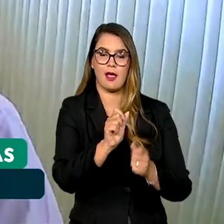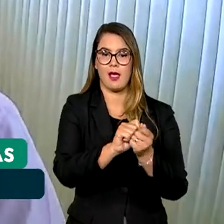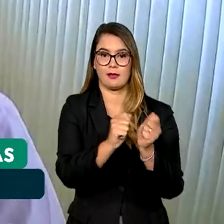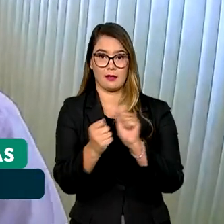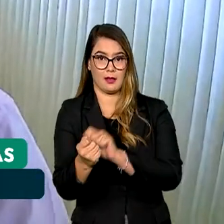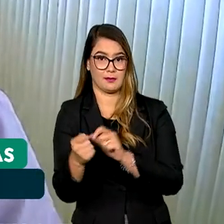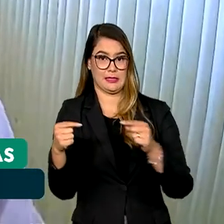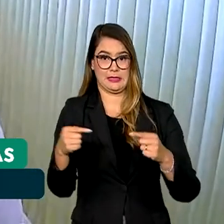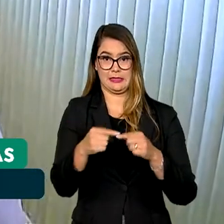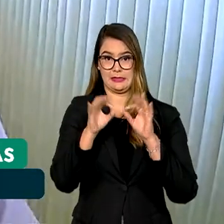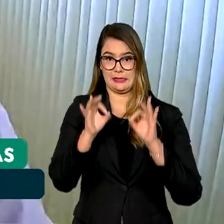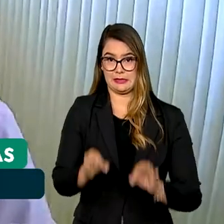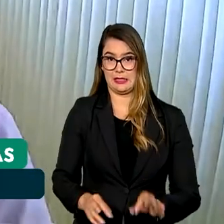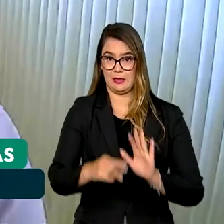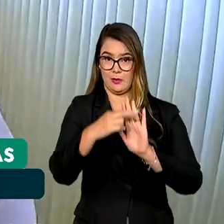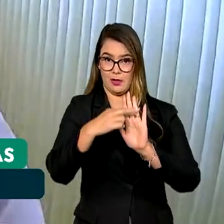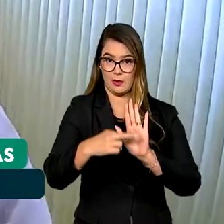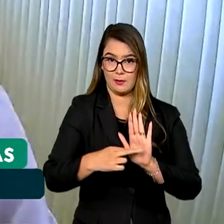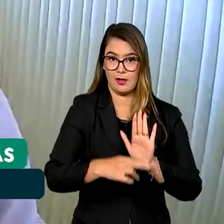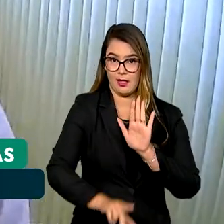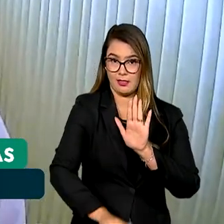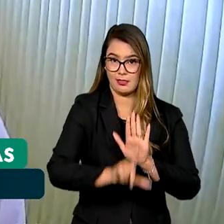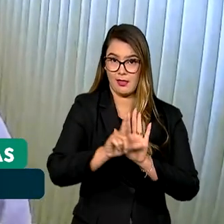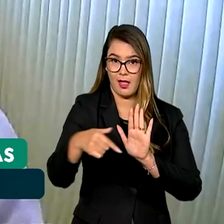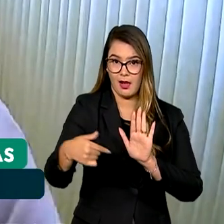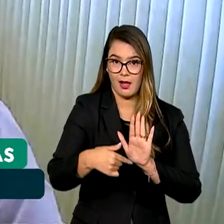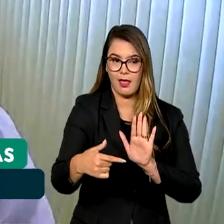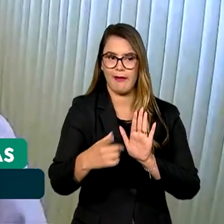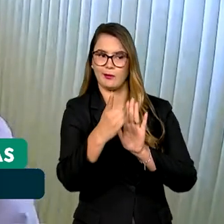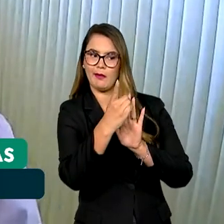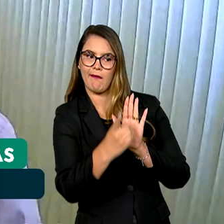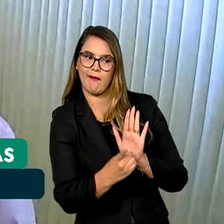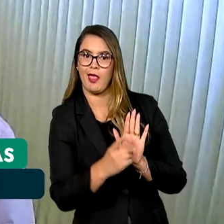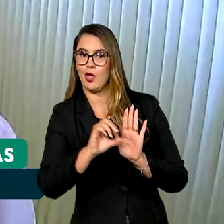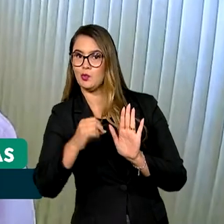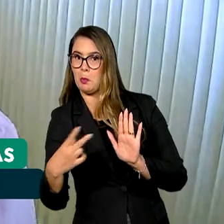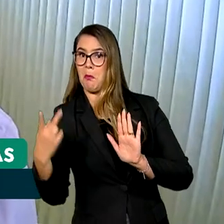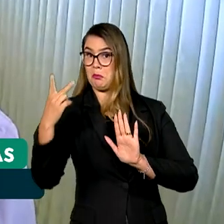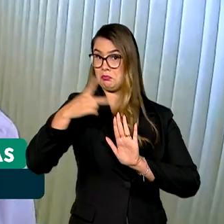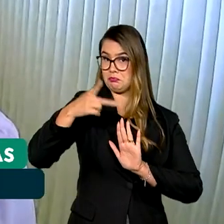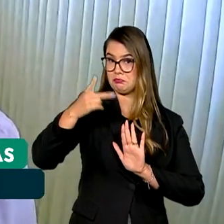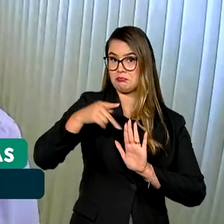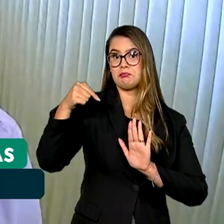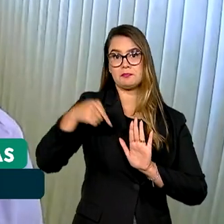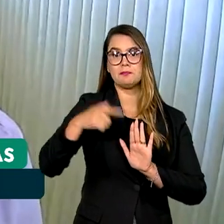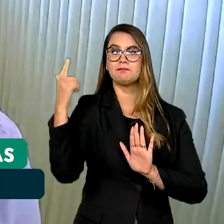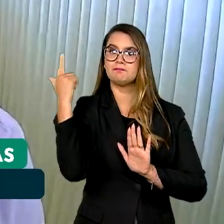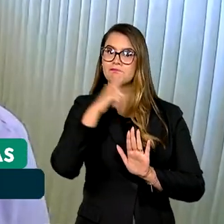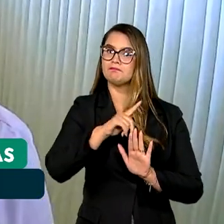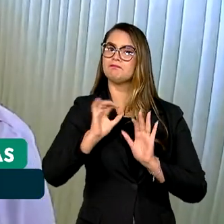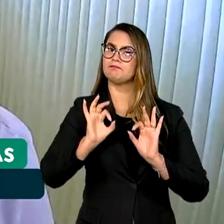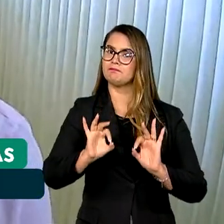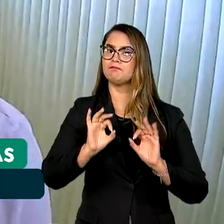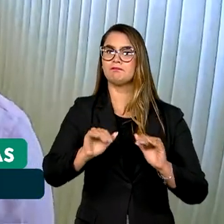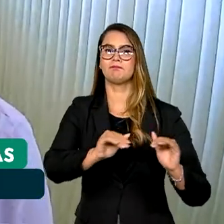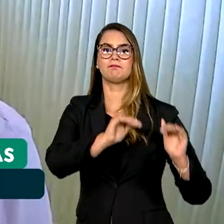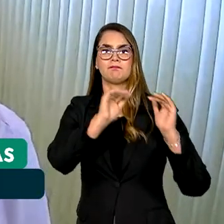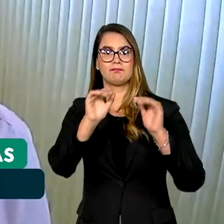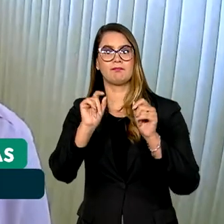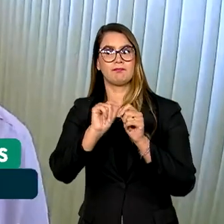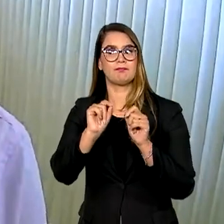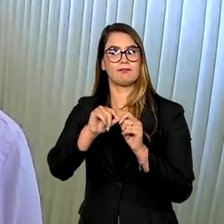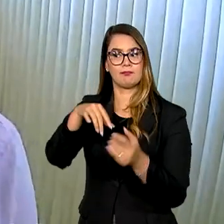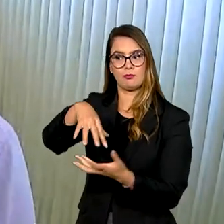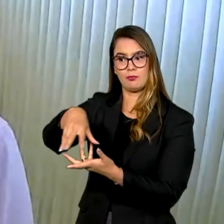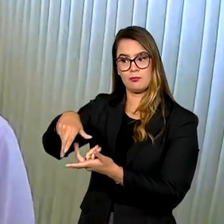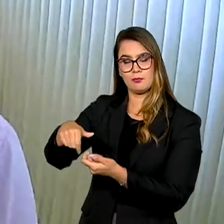adequadamente com a regulamentação da lei, né, através de um decreto, de uma portaria, não sei, a gente vai estar na vanguarda do que está sendo feito no